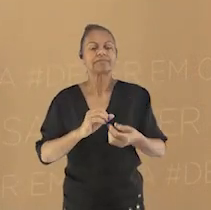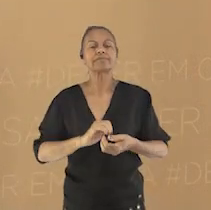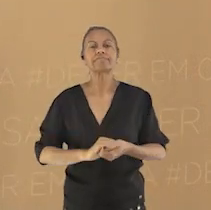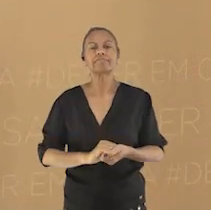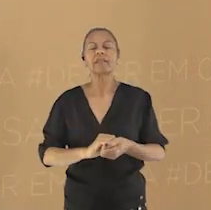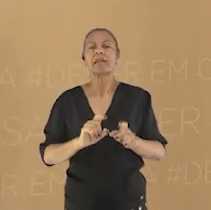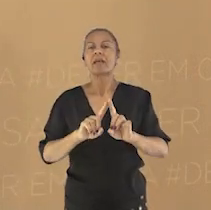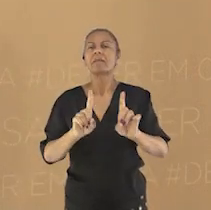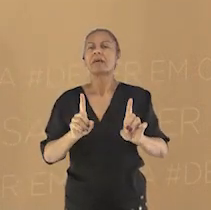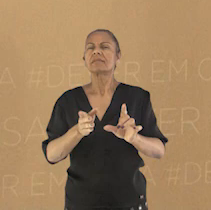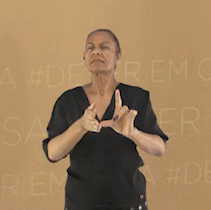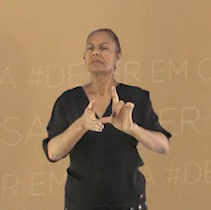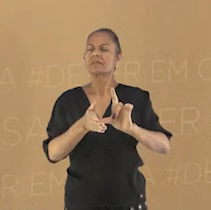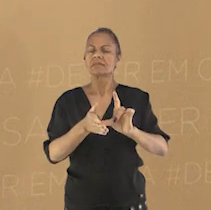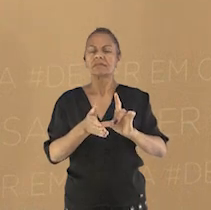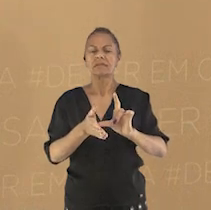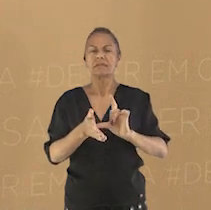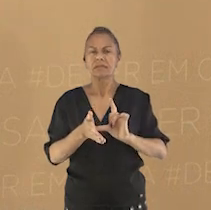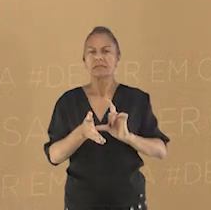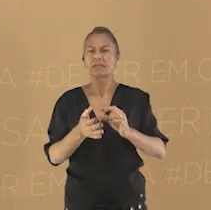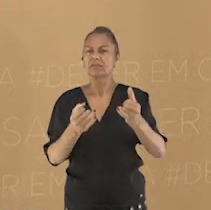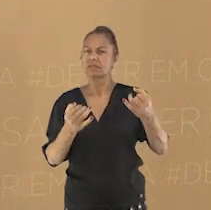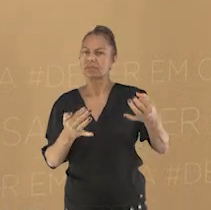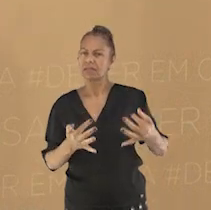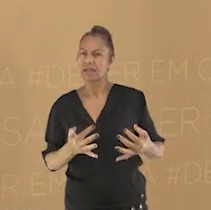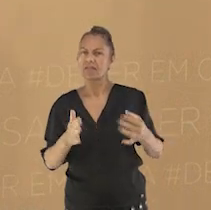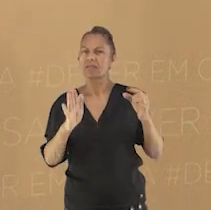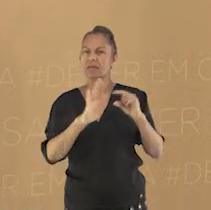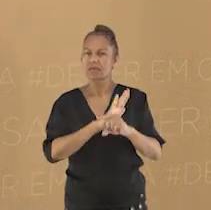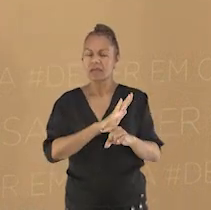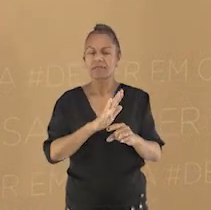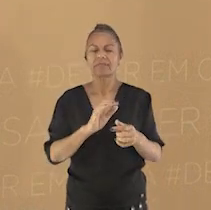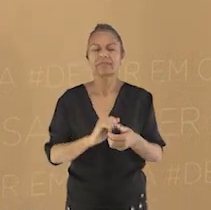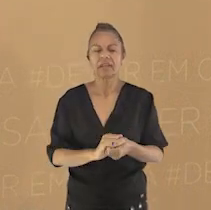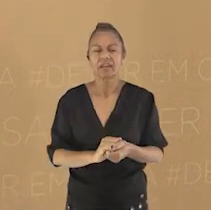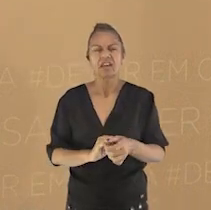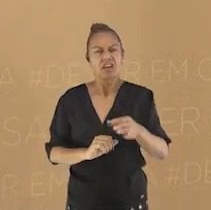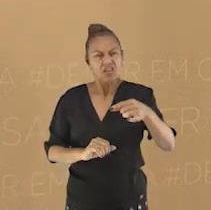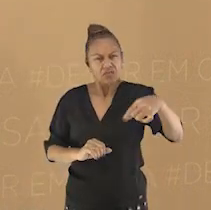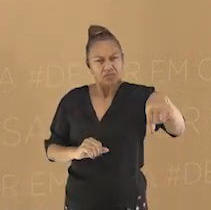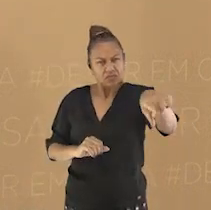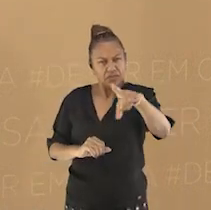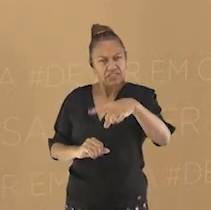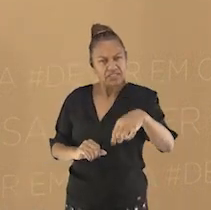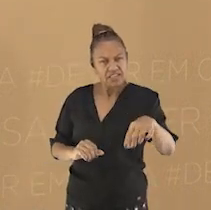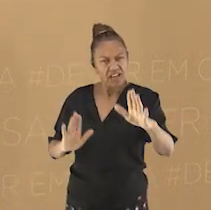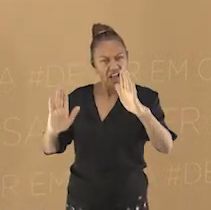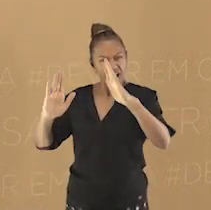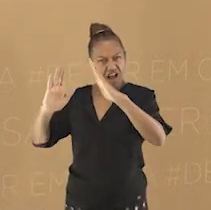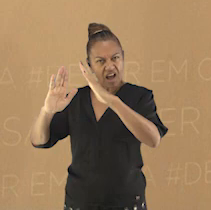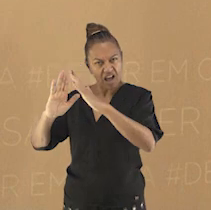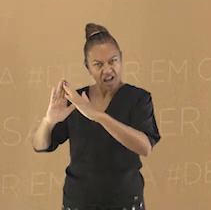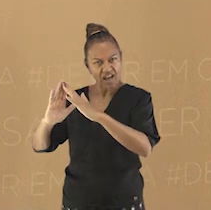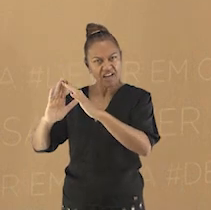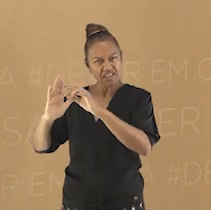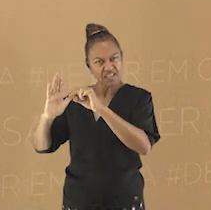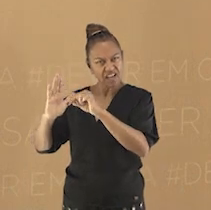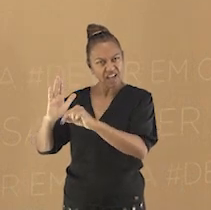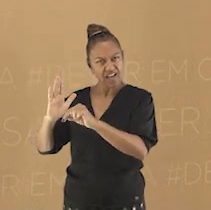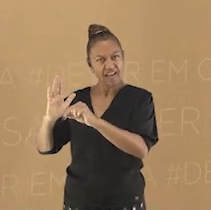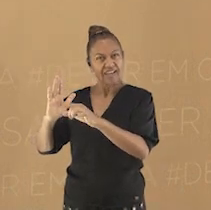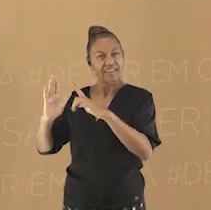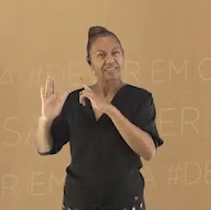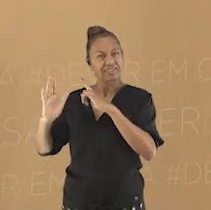ou tem um livro sagrado em sua casa? Dependendo da religião que você e seus familiares participam,